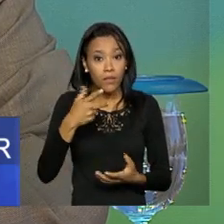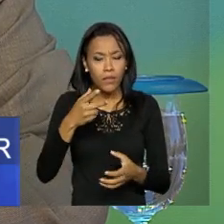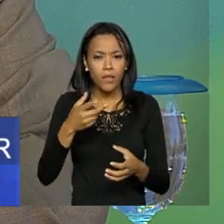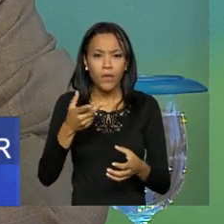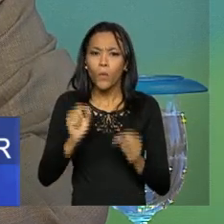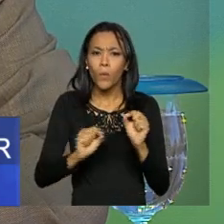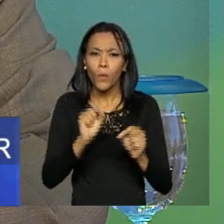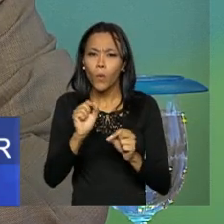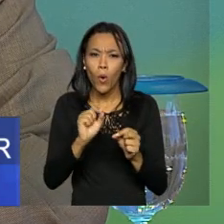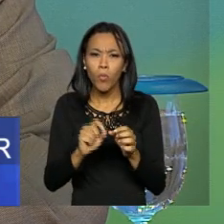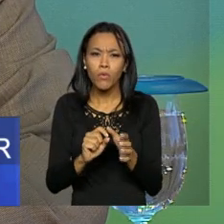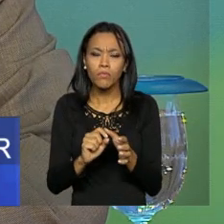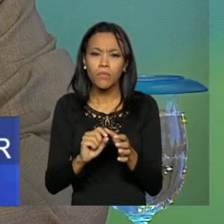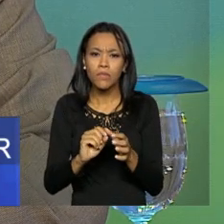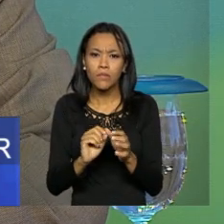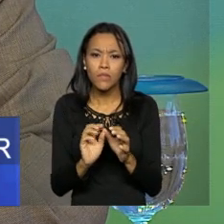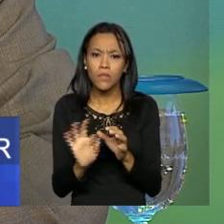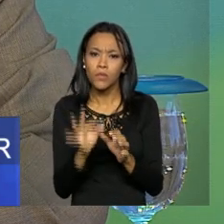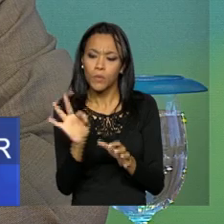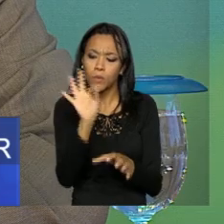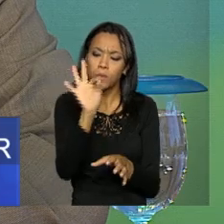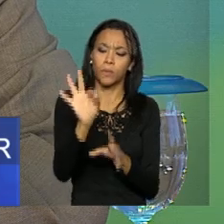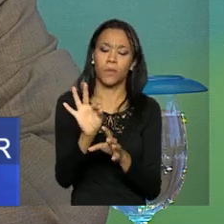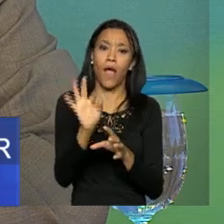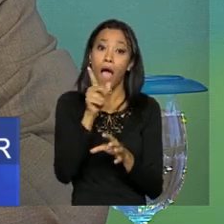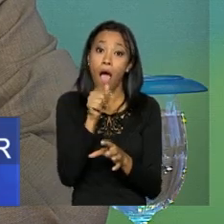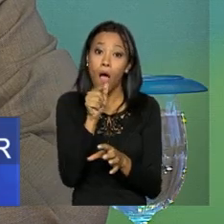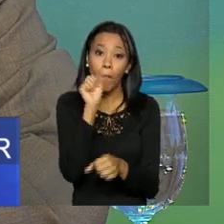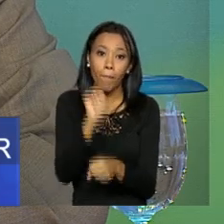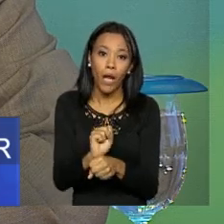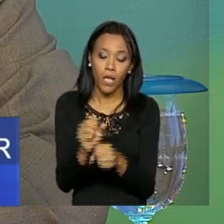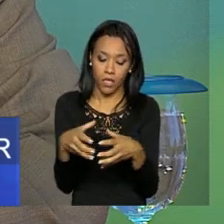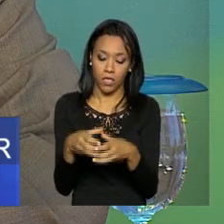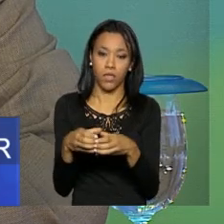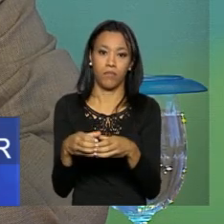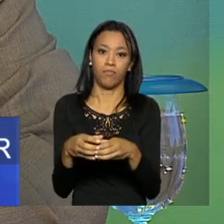é em locais de água parada.